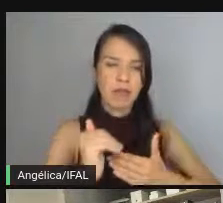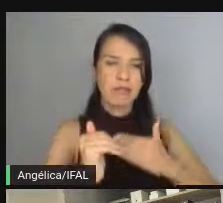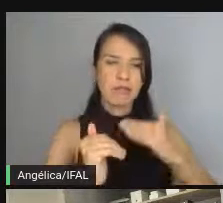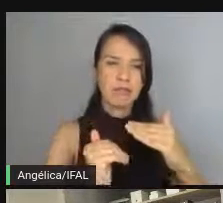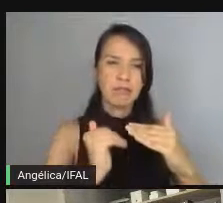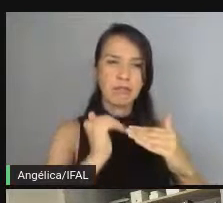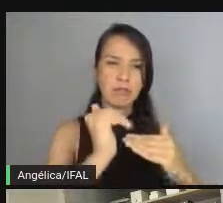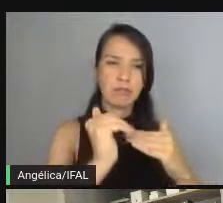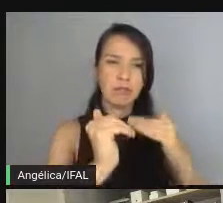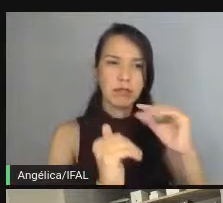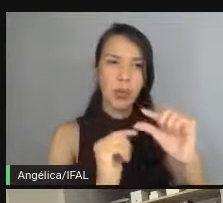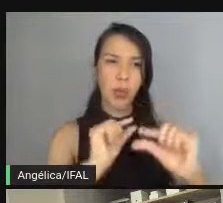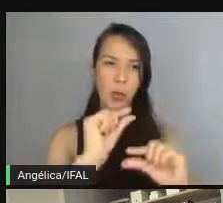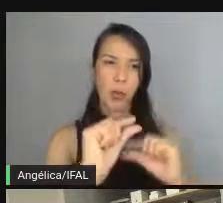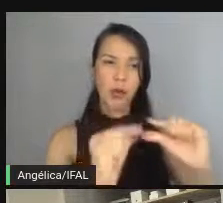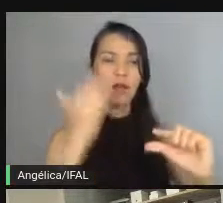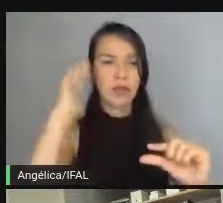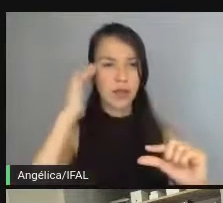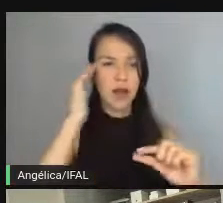tendo a noção disso.